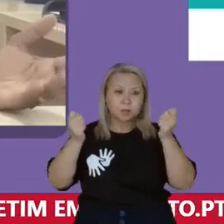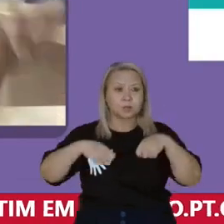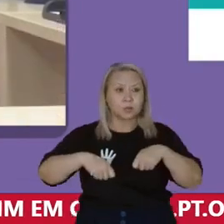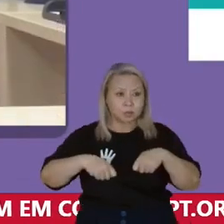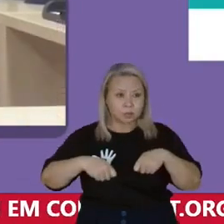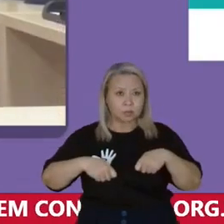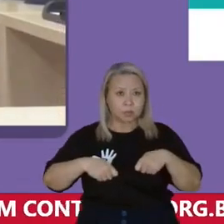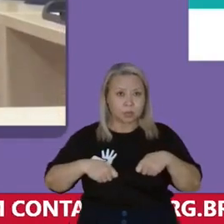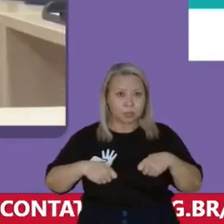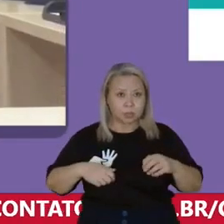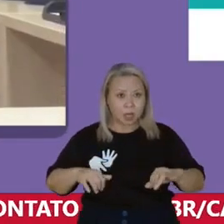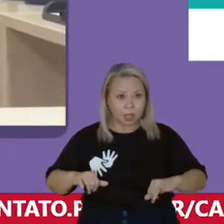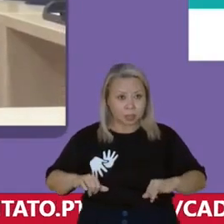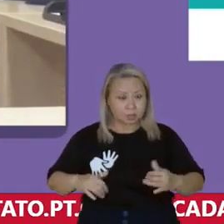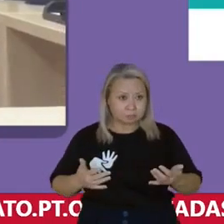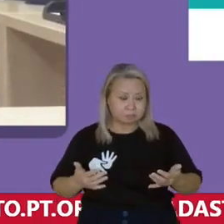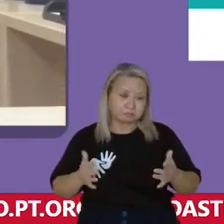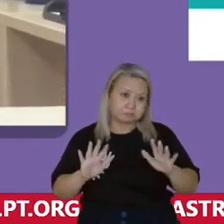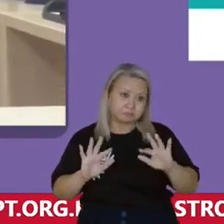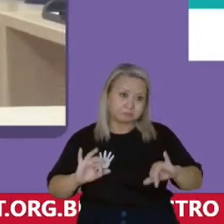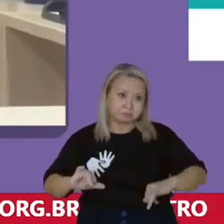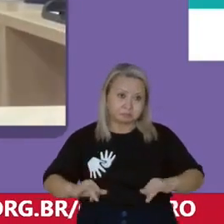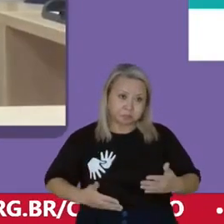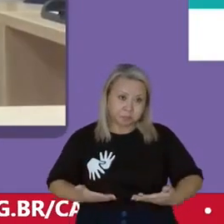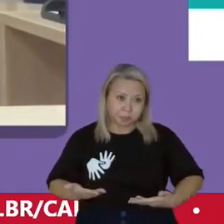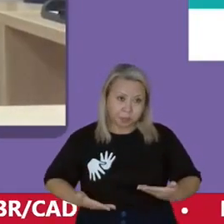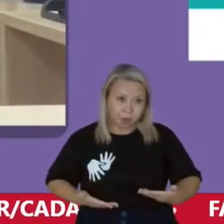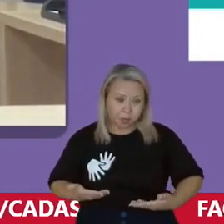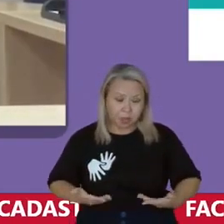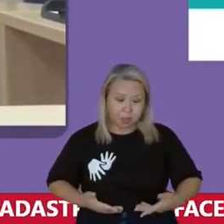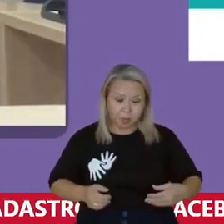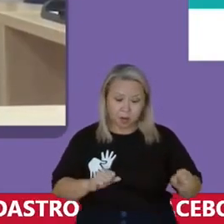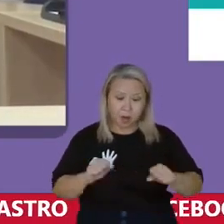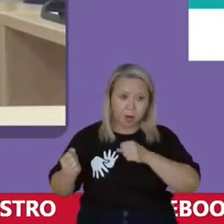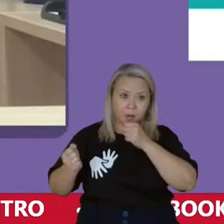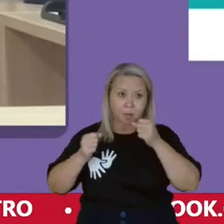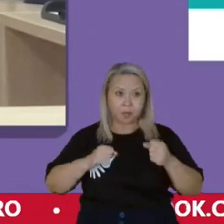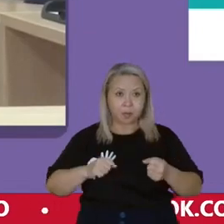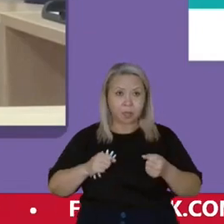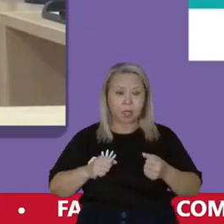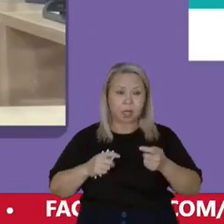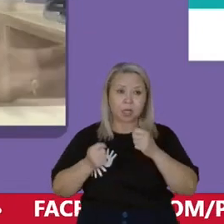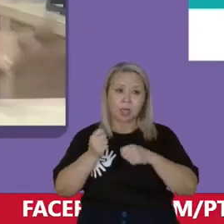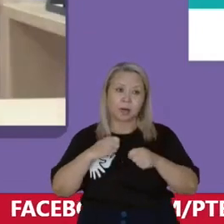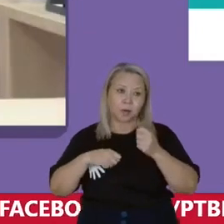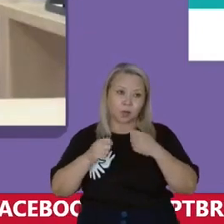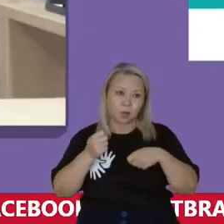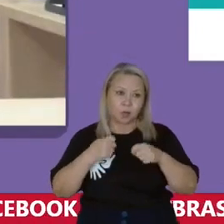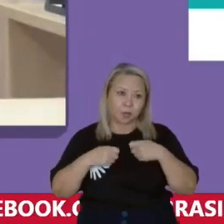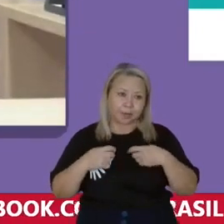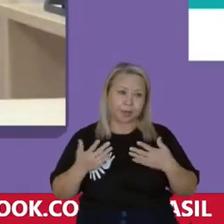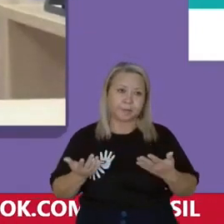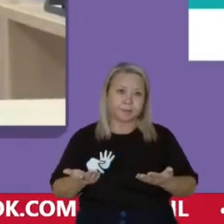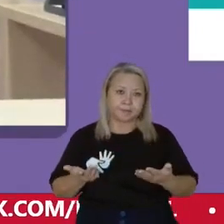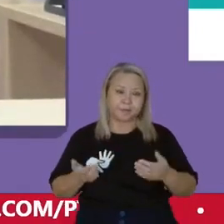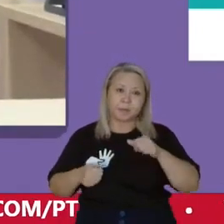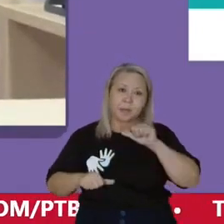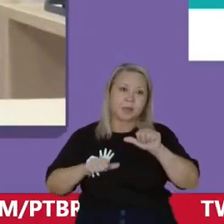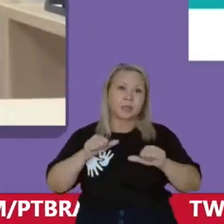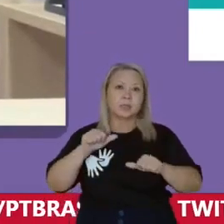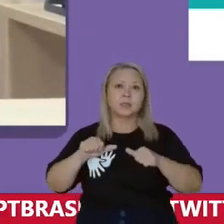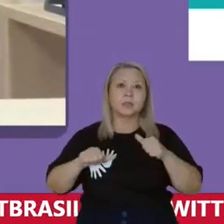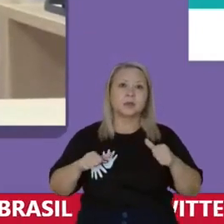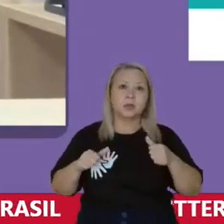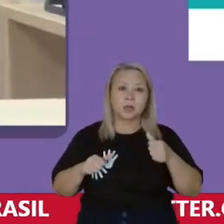domésticas Para poder ajudar na economia Que se tornou